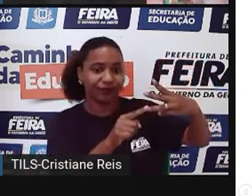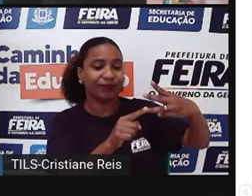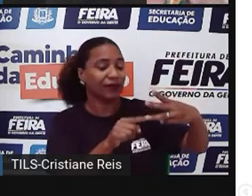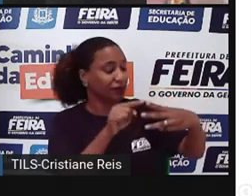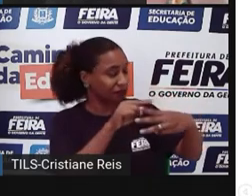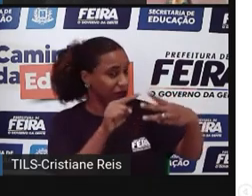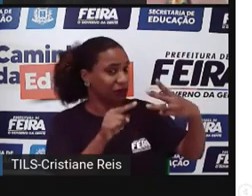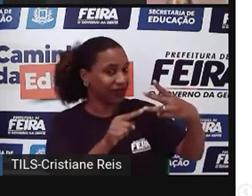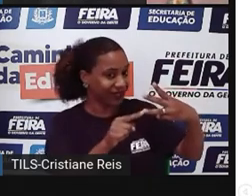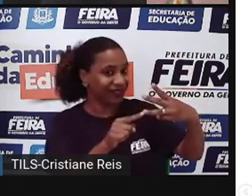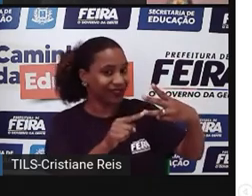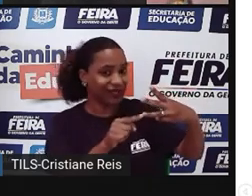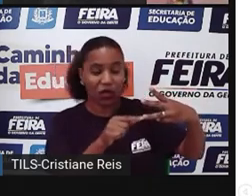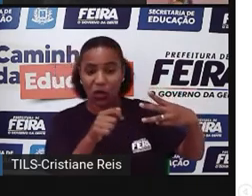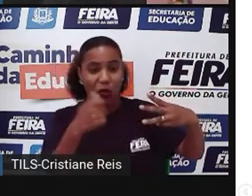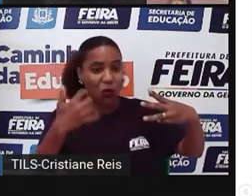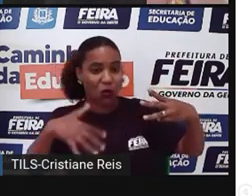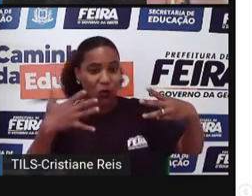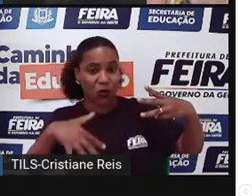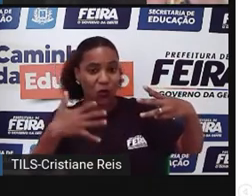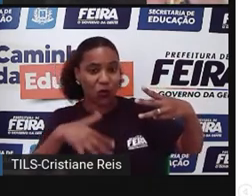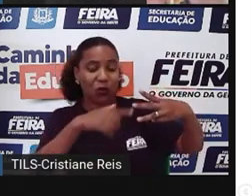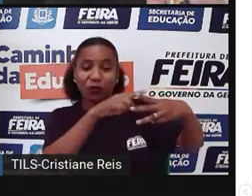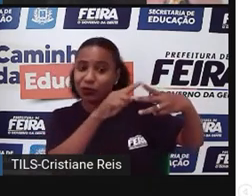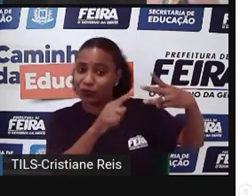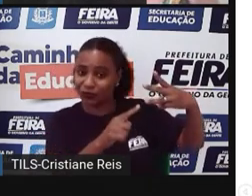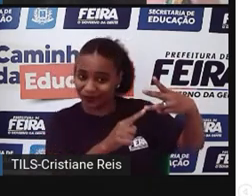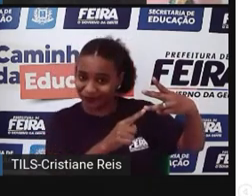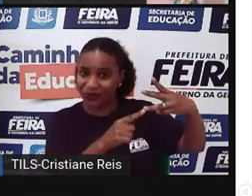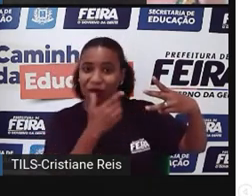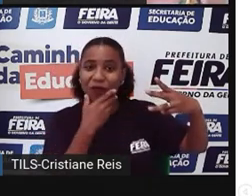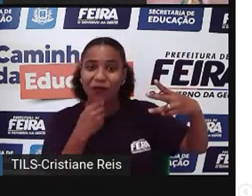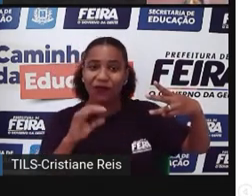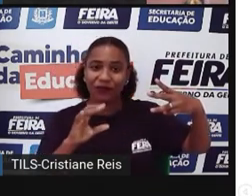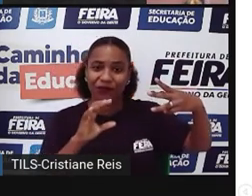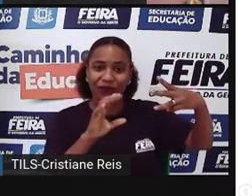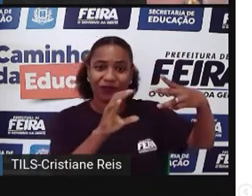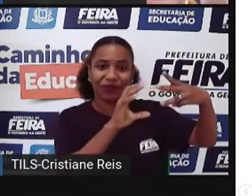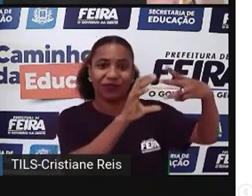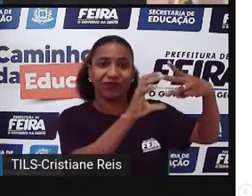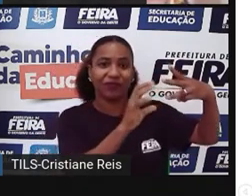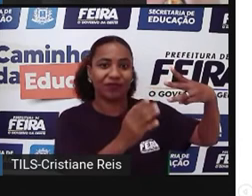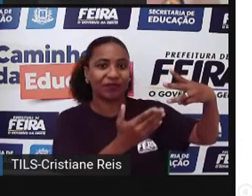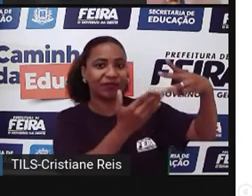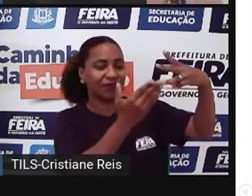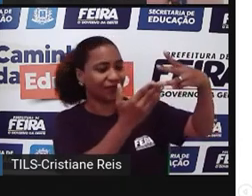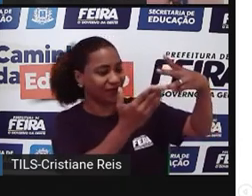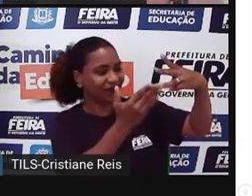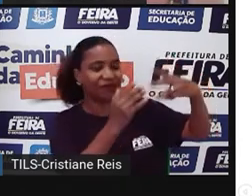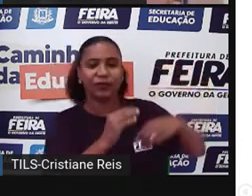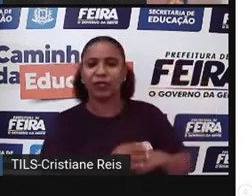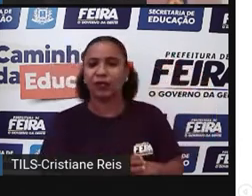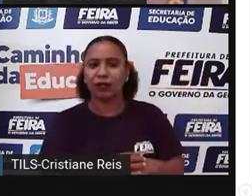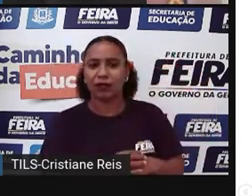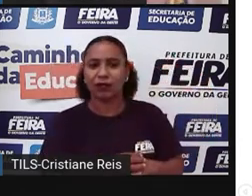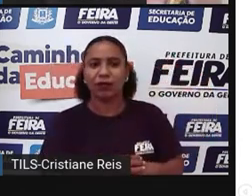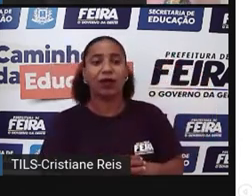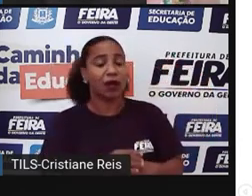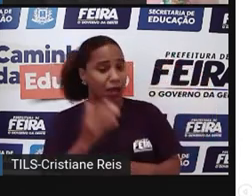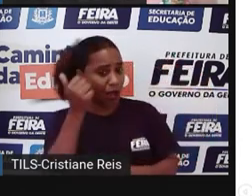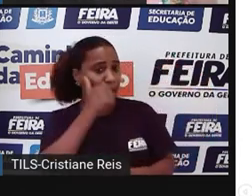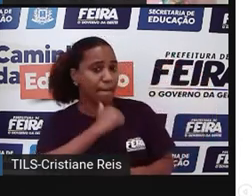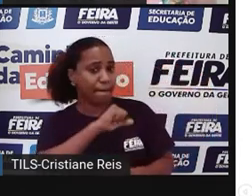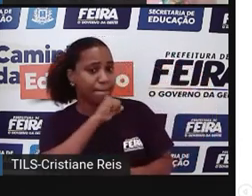mas são os três trabalhos de Anance, do Homem-Aranha, aí com a sua grande teia, levou a sua mãe como testemunha,